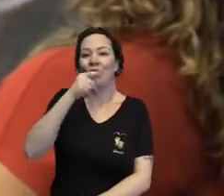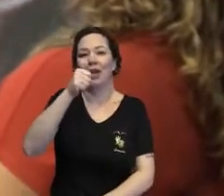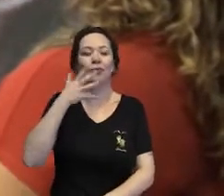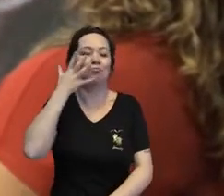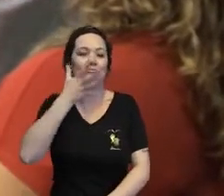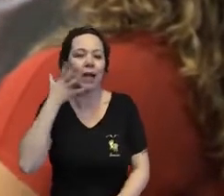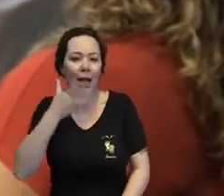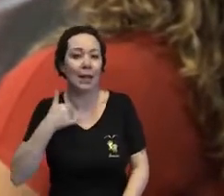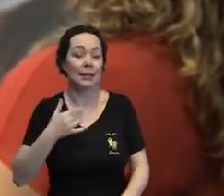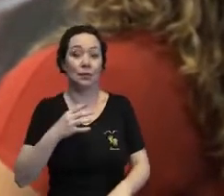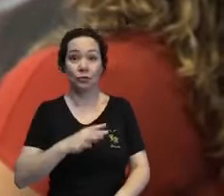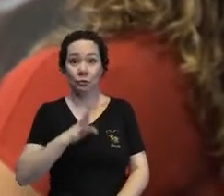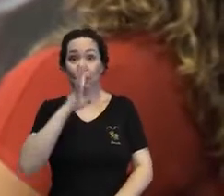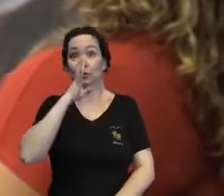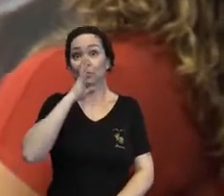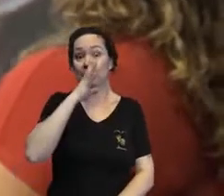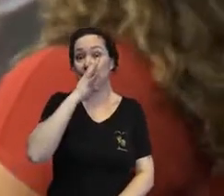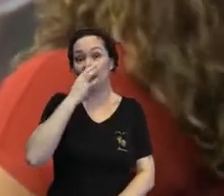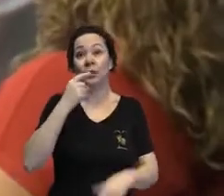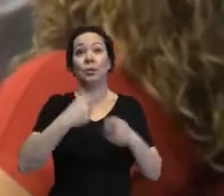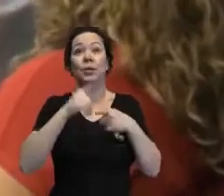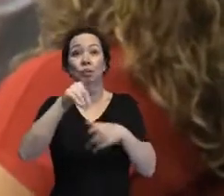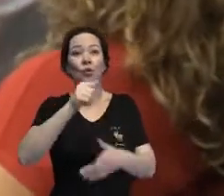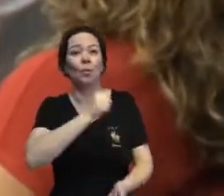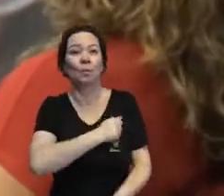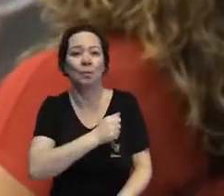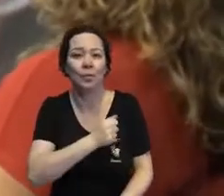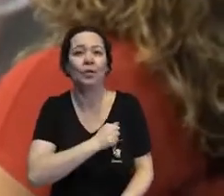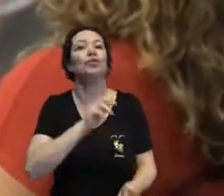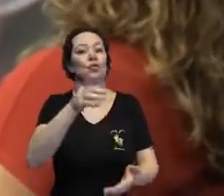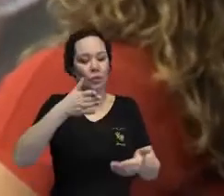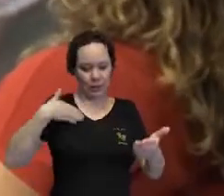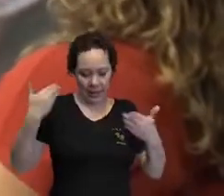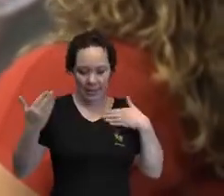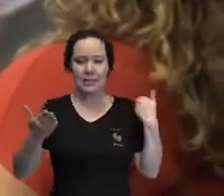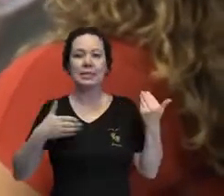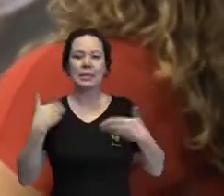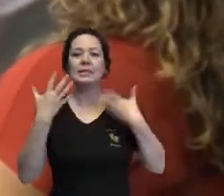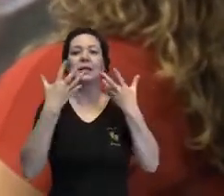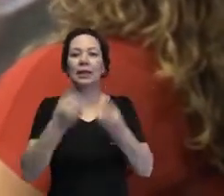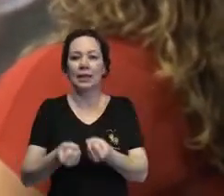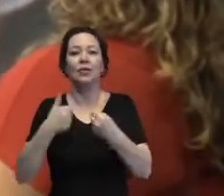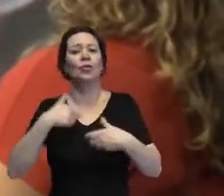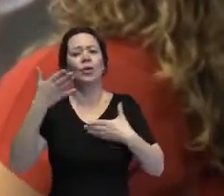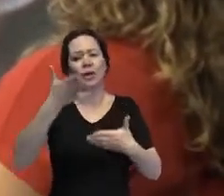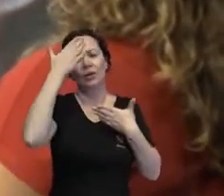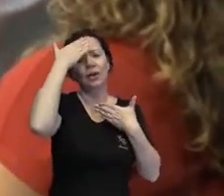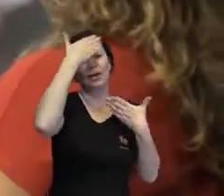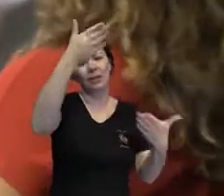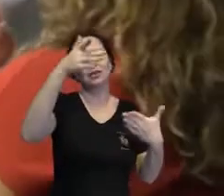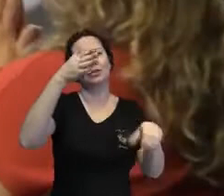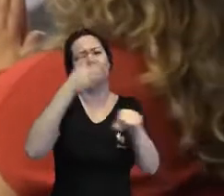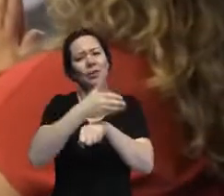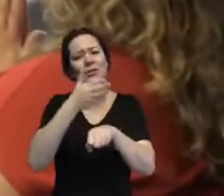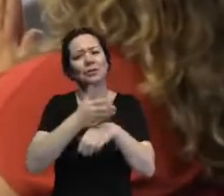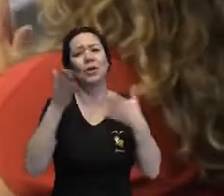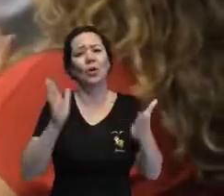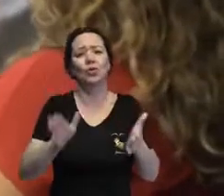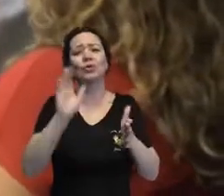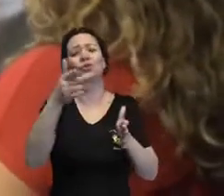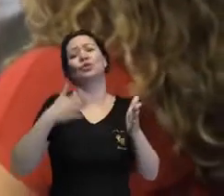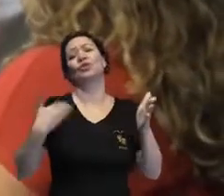conhecimento que você trouxe, porque você é uma pessoa muito humilde, em desconstrução e a gente quer agradecer imensamente por você estar aqui com a gente, se